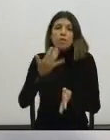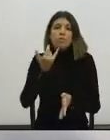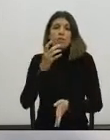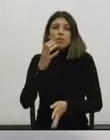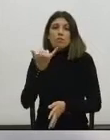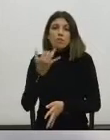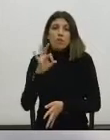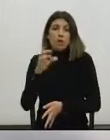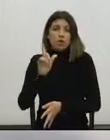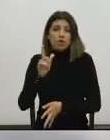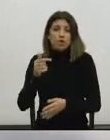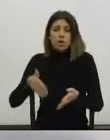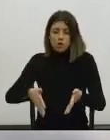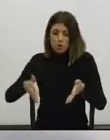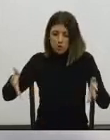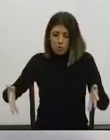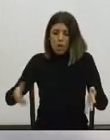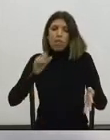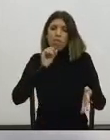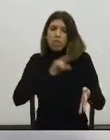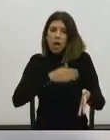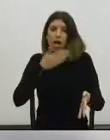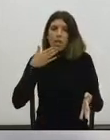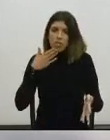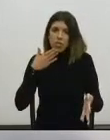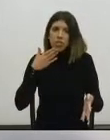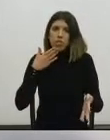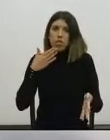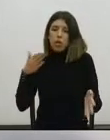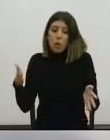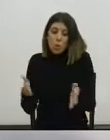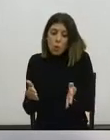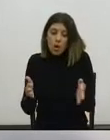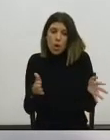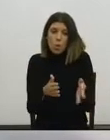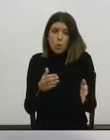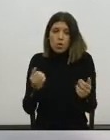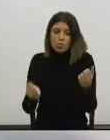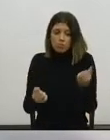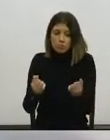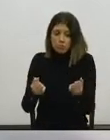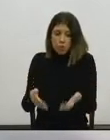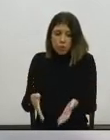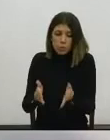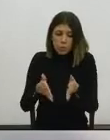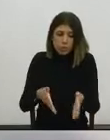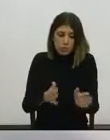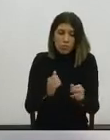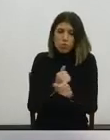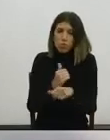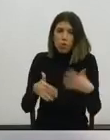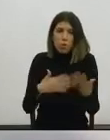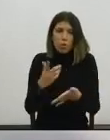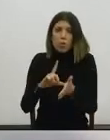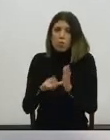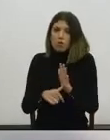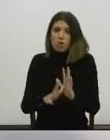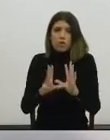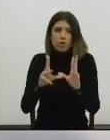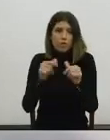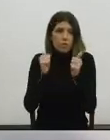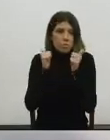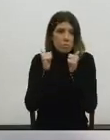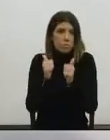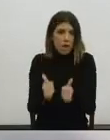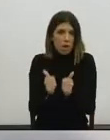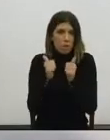Julho que tem espaço para tudo, embora diminuindo vias para o automóvel privado, tudo correu bastante bem, é um projeto que foi muito bem desenvolvido